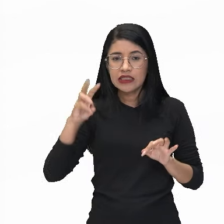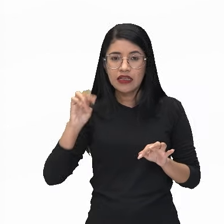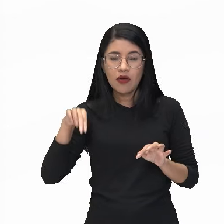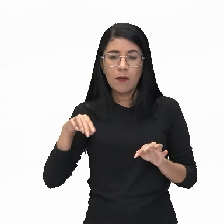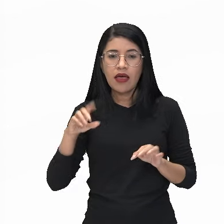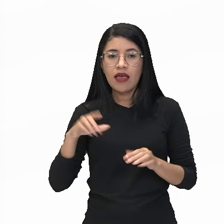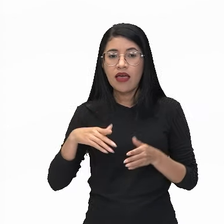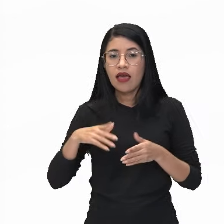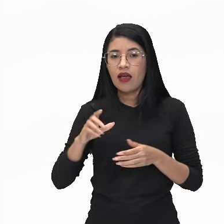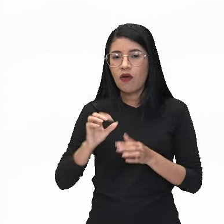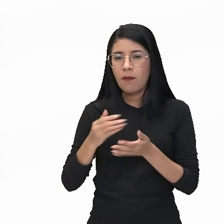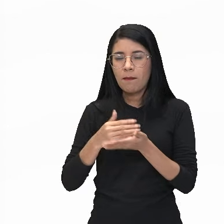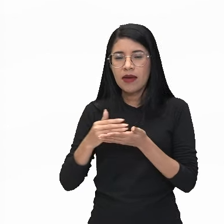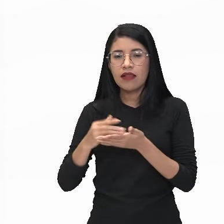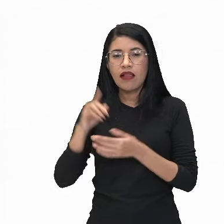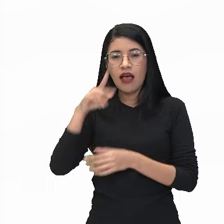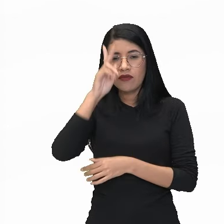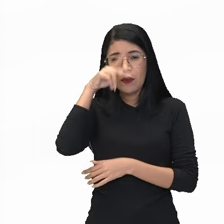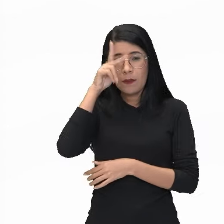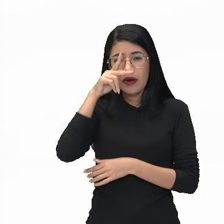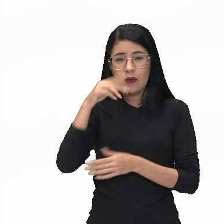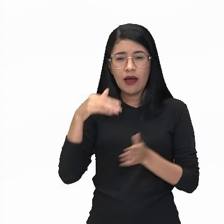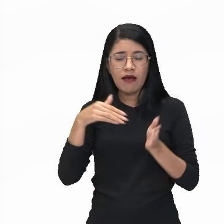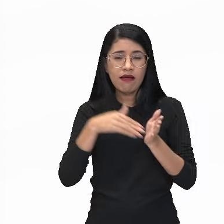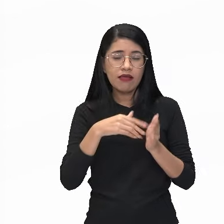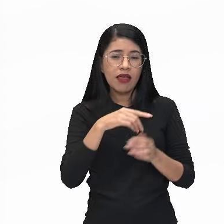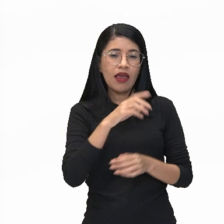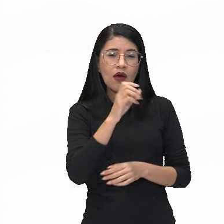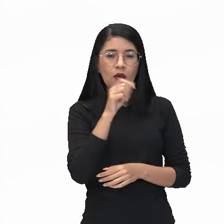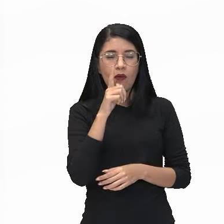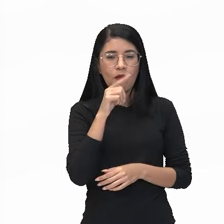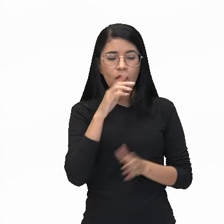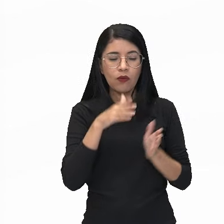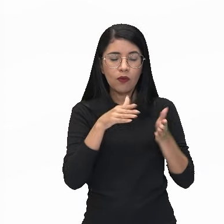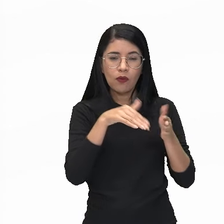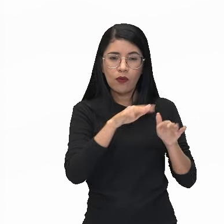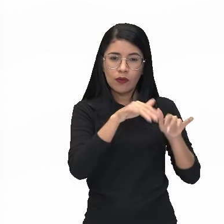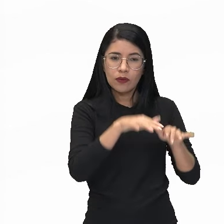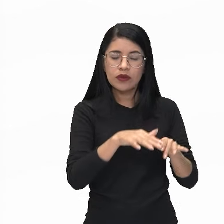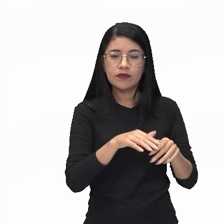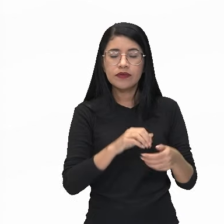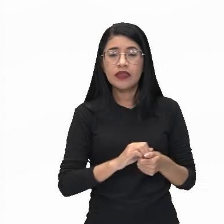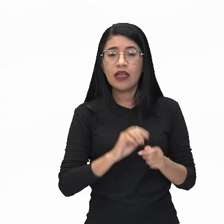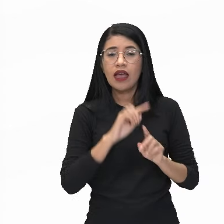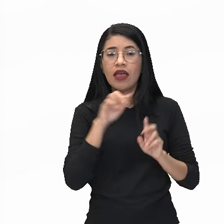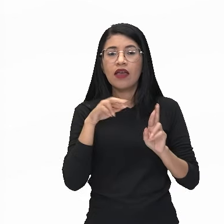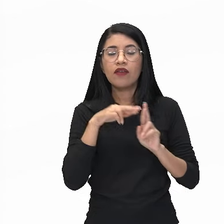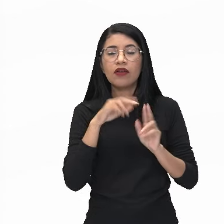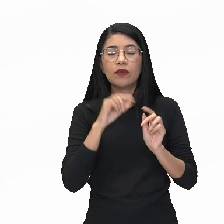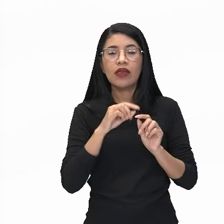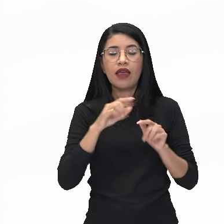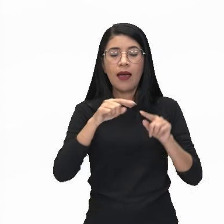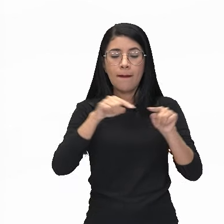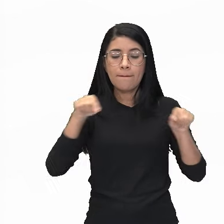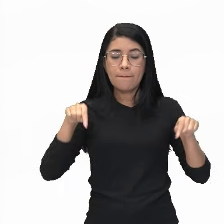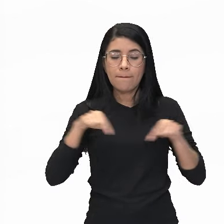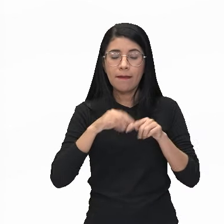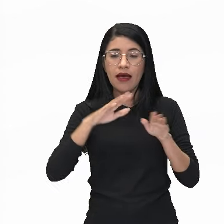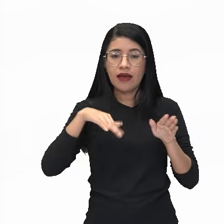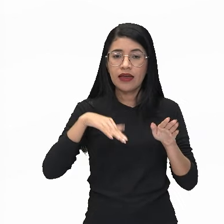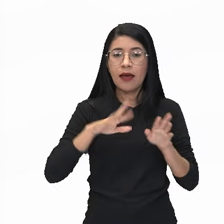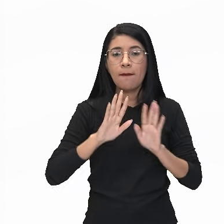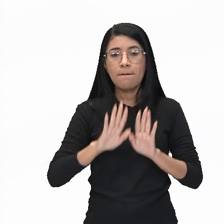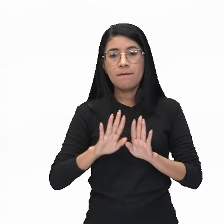nasce no Peru e vai bater no oceano. Está se referindo, ele fala da piscina, mas aqui ele está se referindo ao quê?